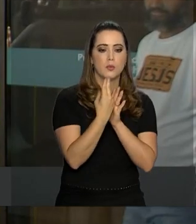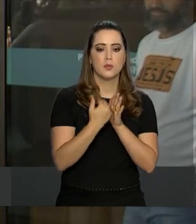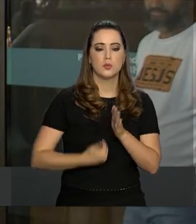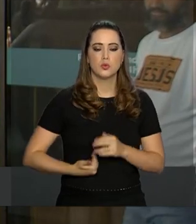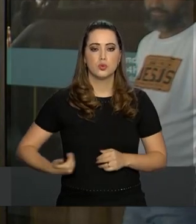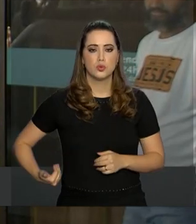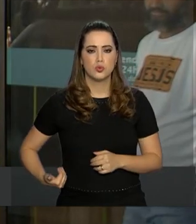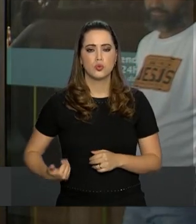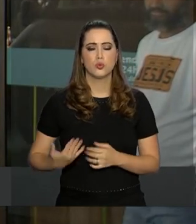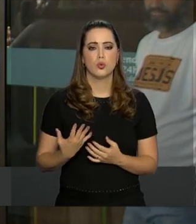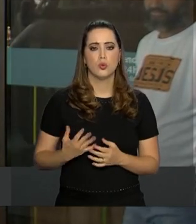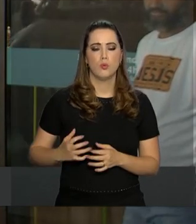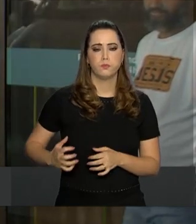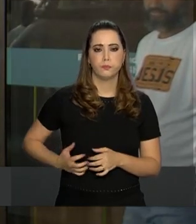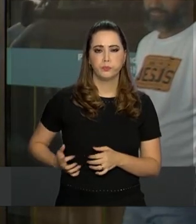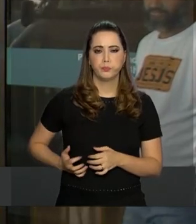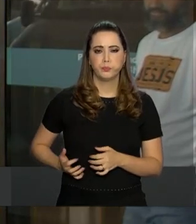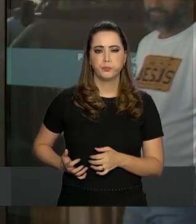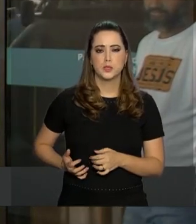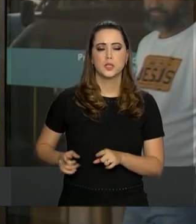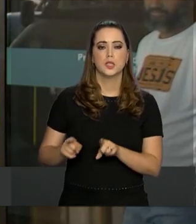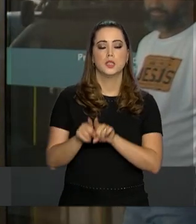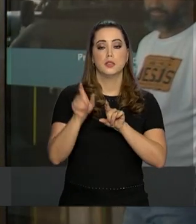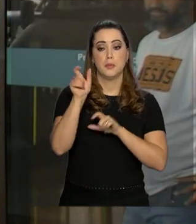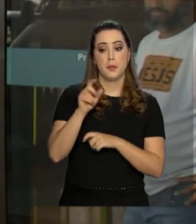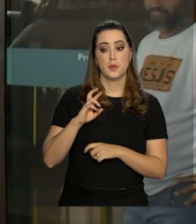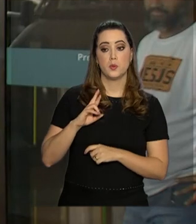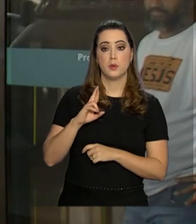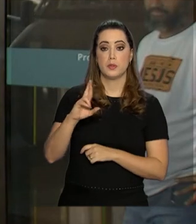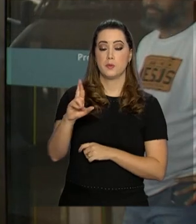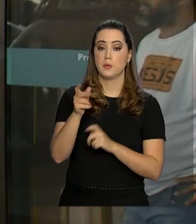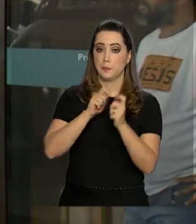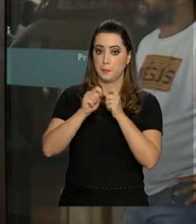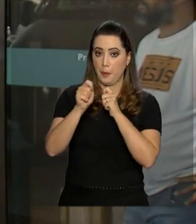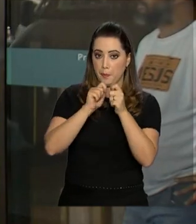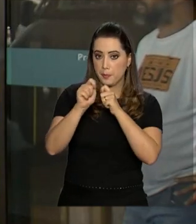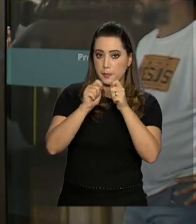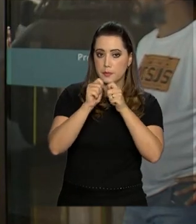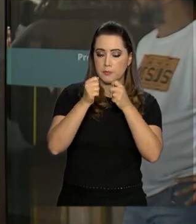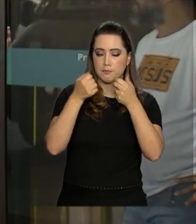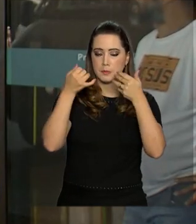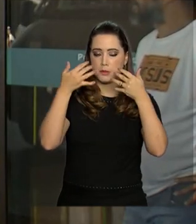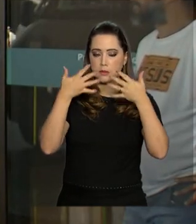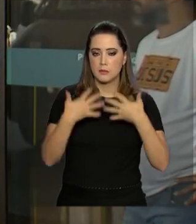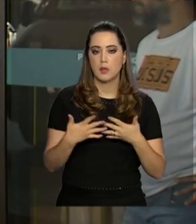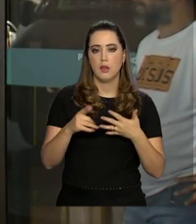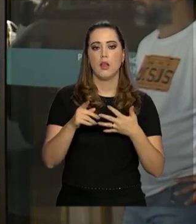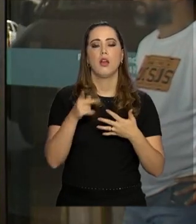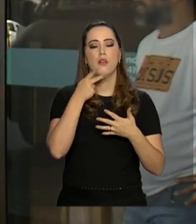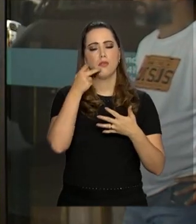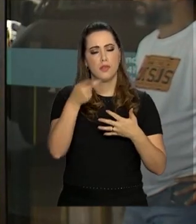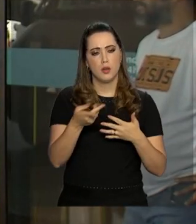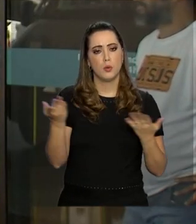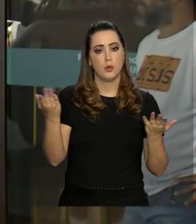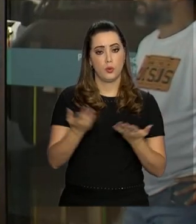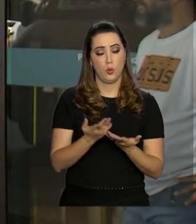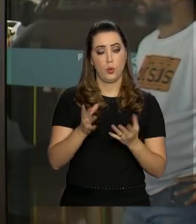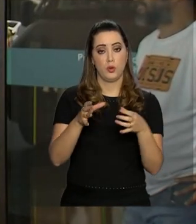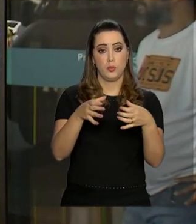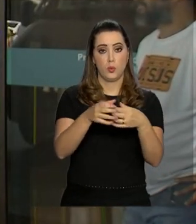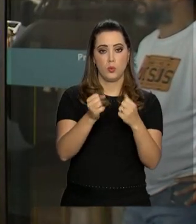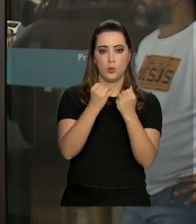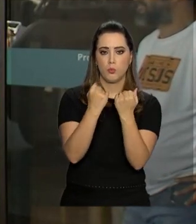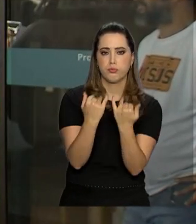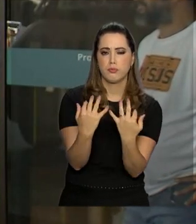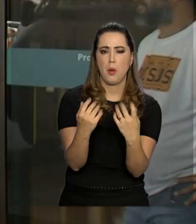gostomia E também de onde o porta-voz da Presidência da República, Otávio Rego Barros, acaba de conceder uma entrevista coletiva